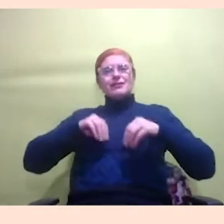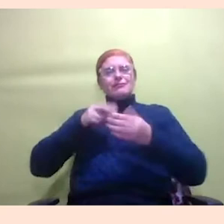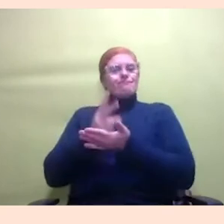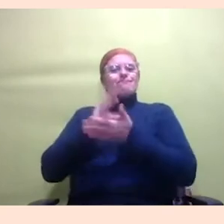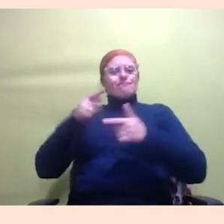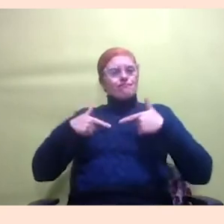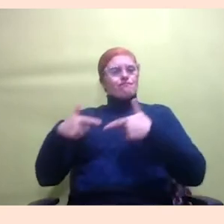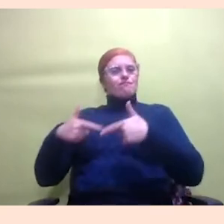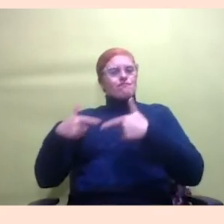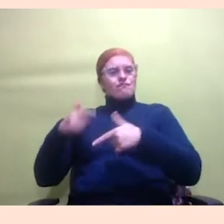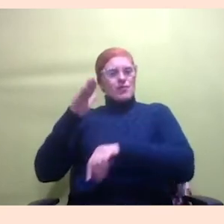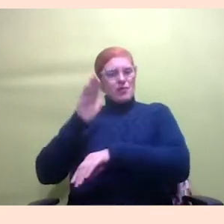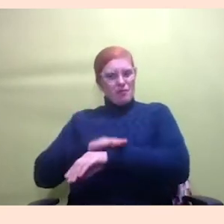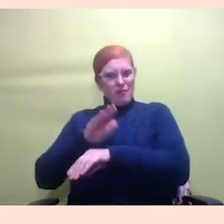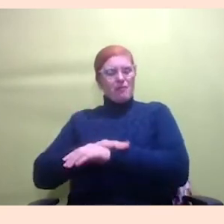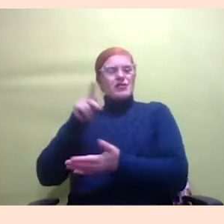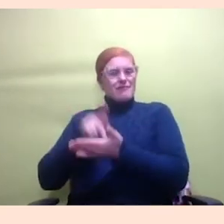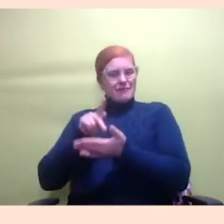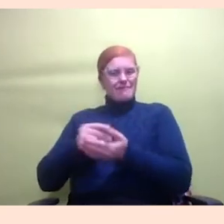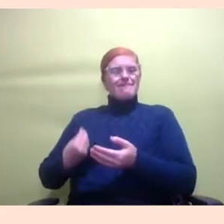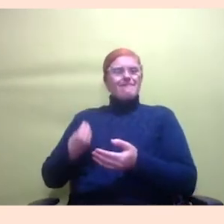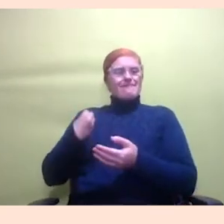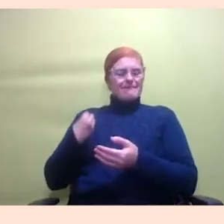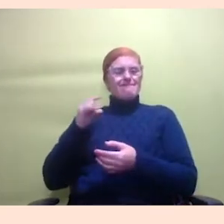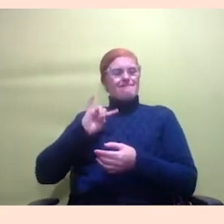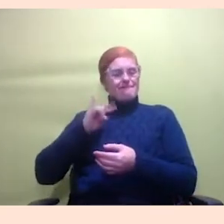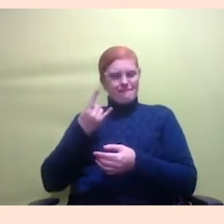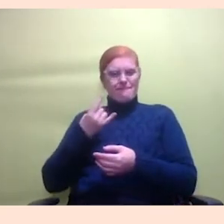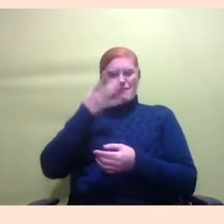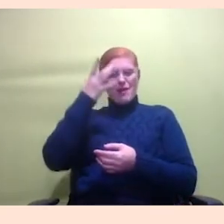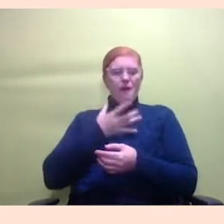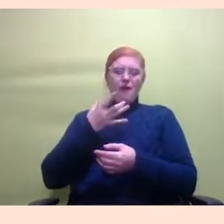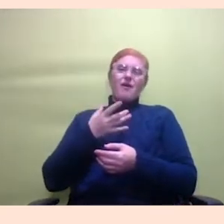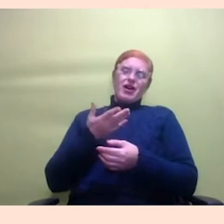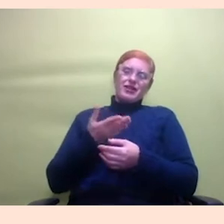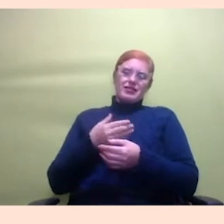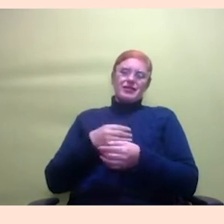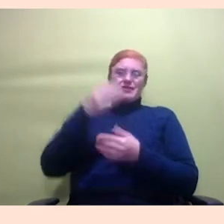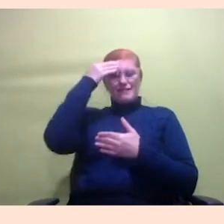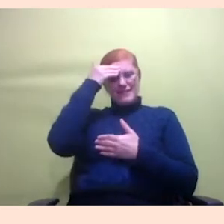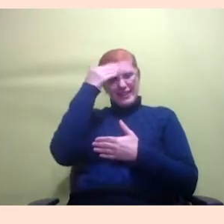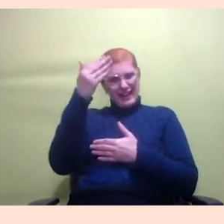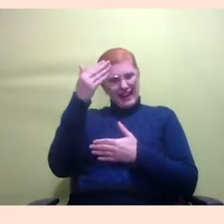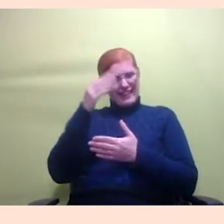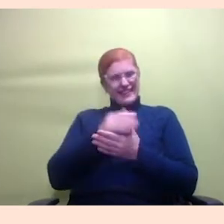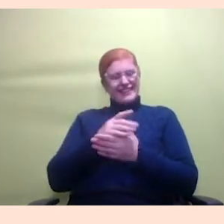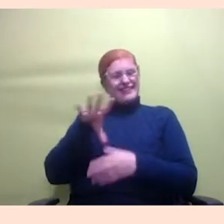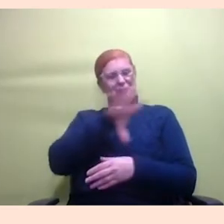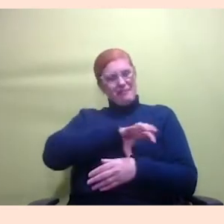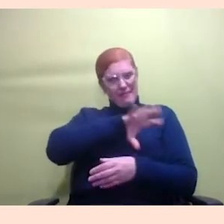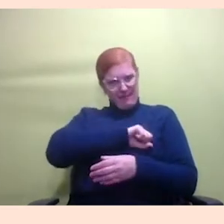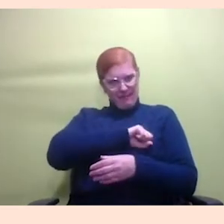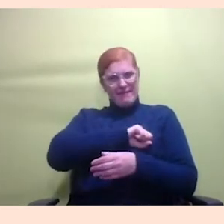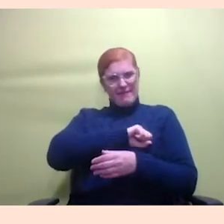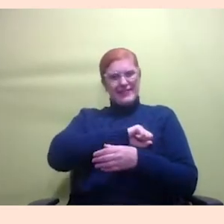seja verdadeiramente vivido como o último sabe? eu acho que esse é o rolê assim e obrigada obrigada demais eu amei demais que massa